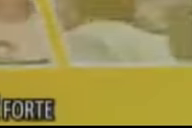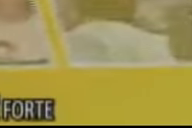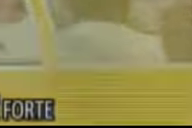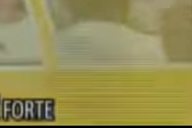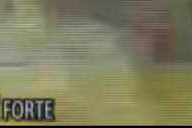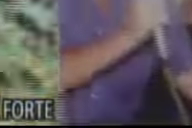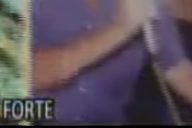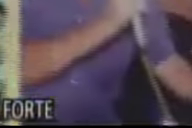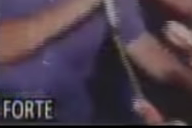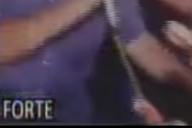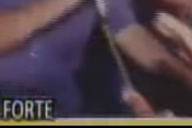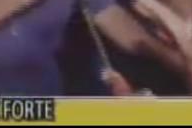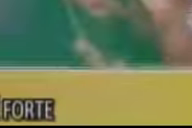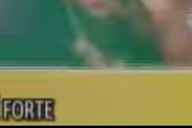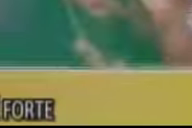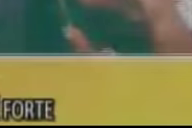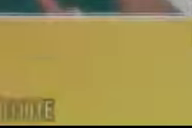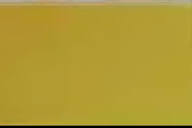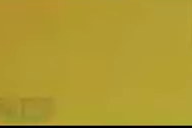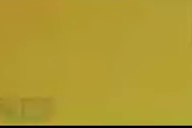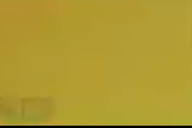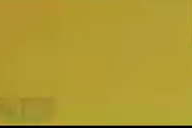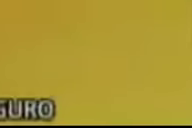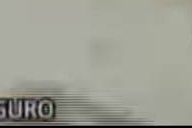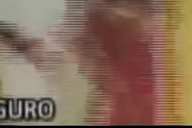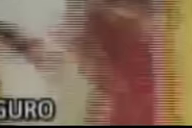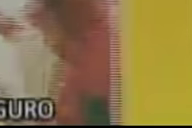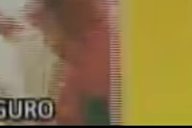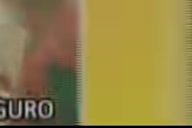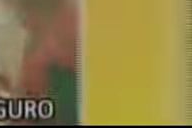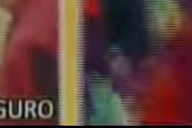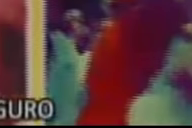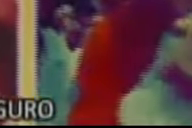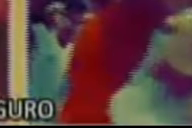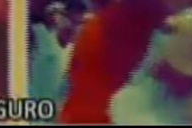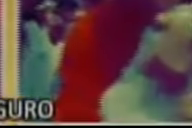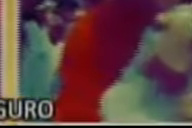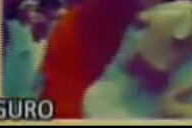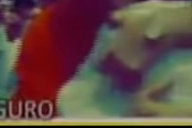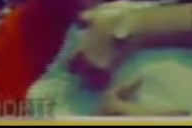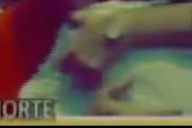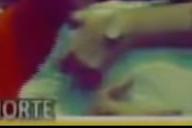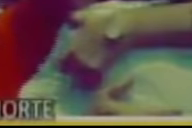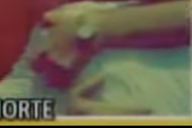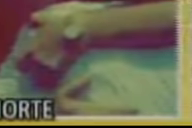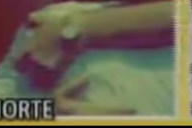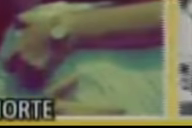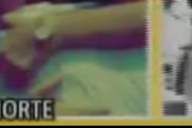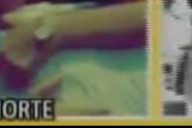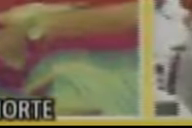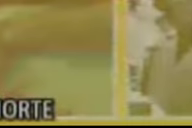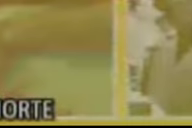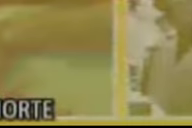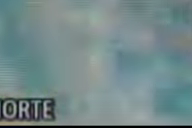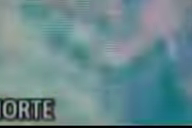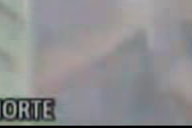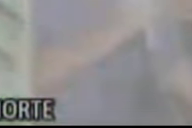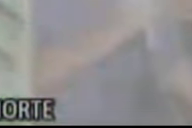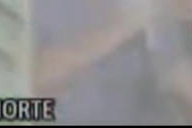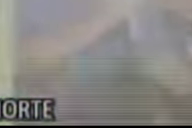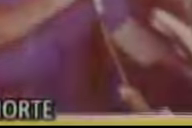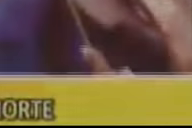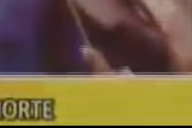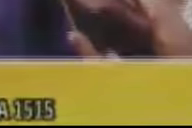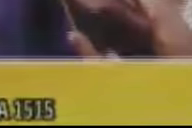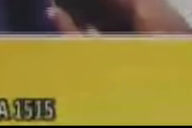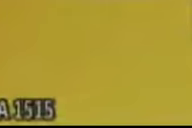é firme, o Bezerra é forte. Com Bezerra estou seguro, vou para o Sul e vou para o Norte.